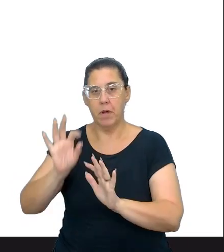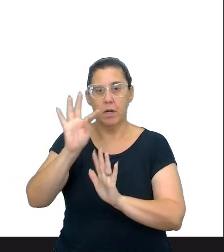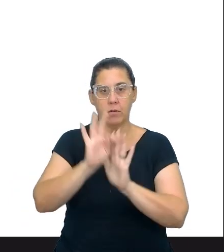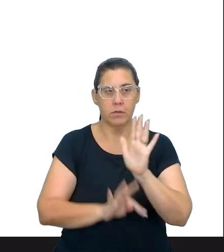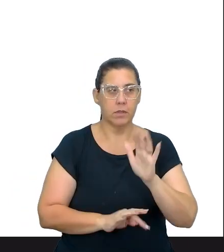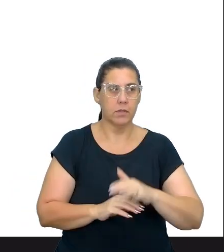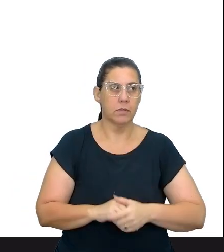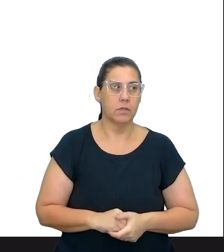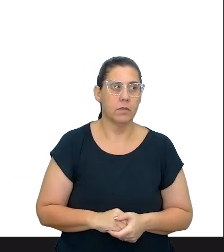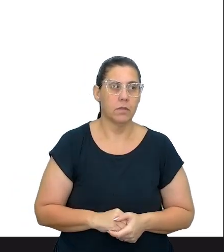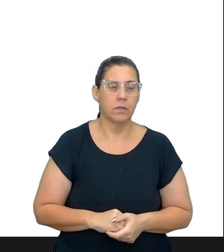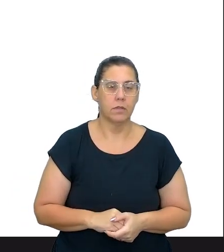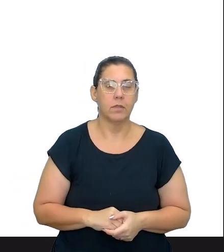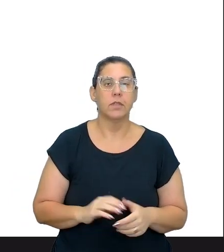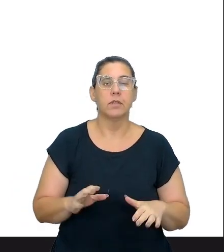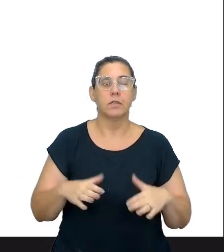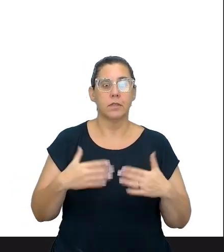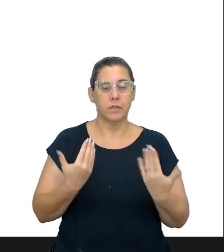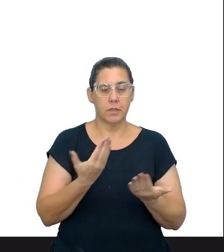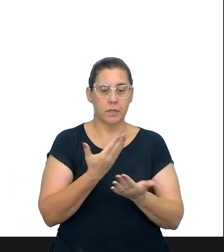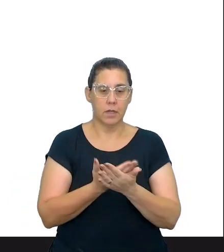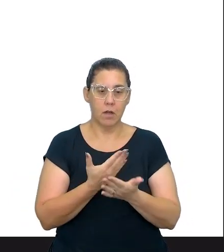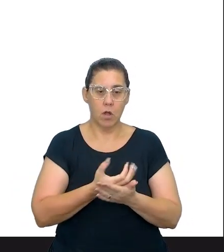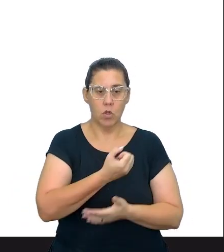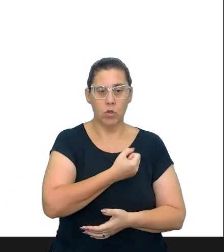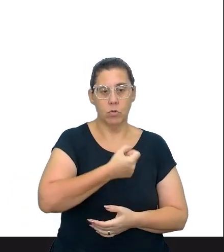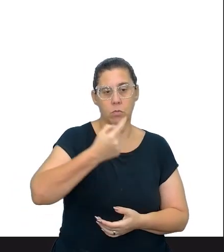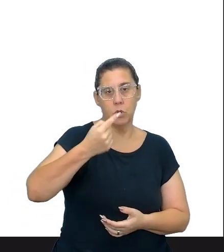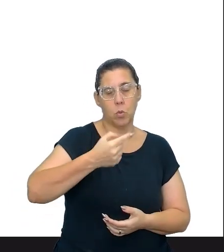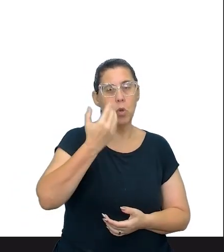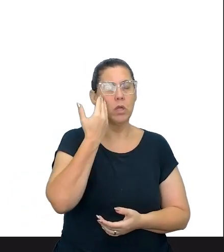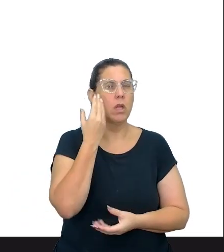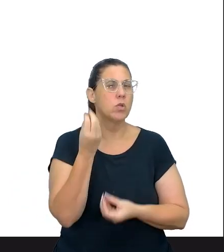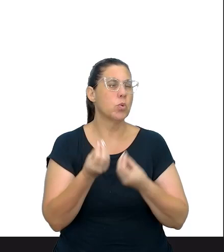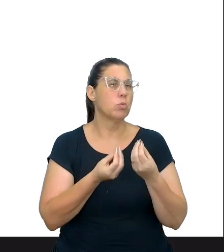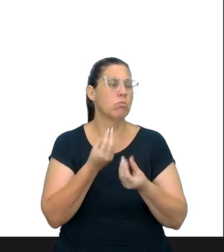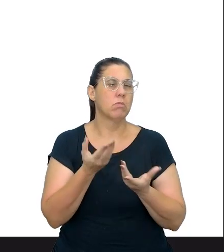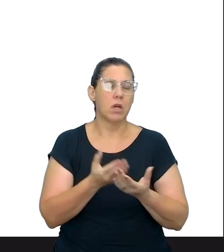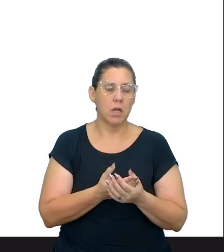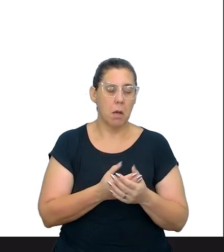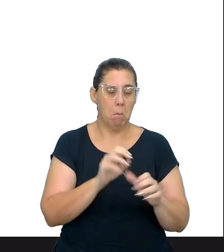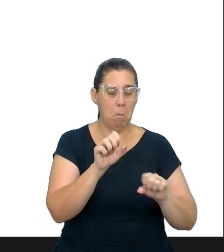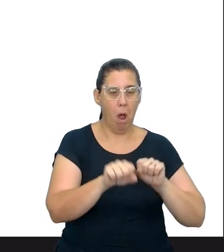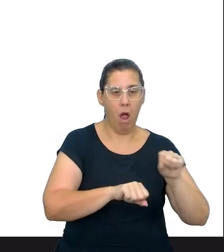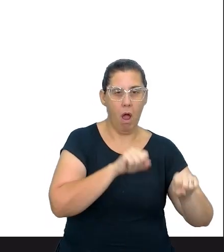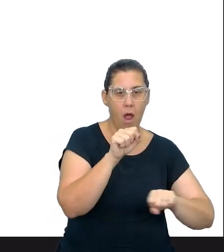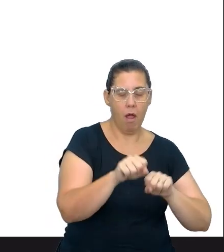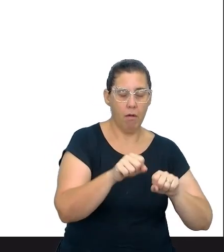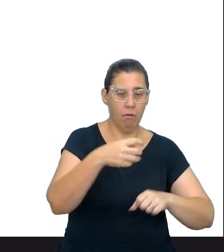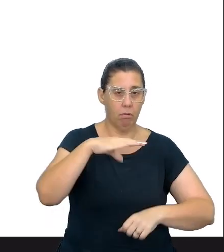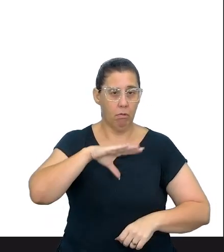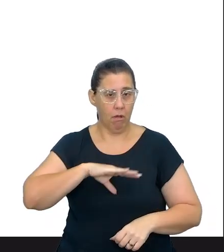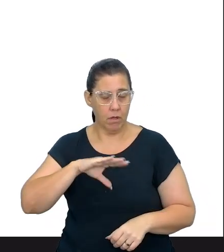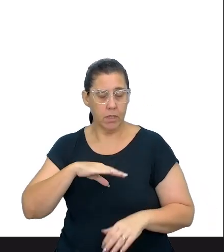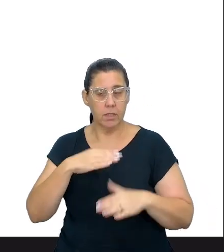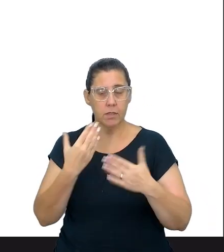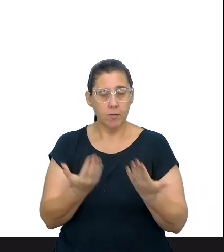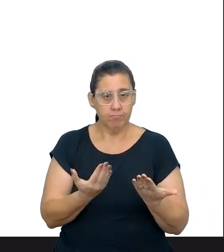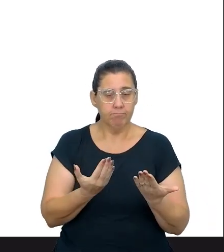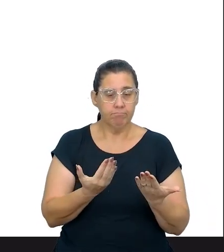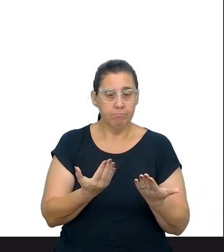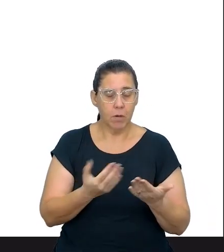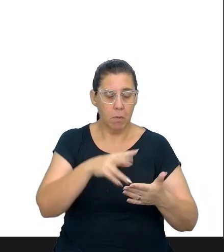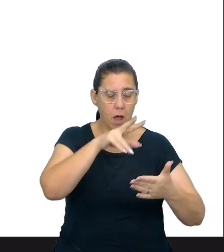produção do texto. Então, aqui na aula 1, gente já entende o quê? A bike da cidade. Então, eu acredito que vai ser feito o quê?